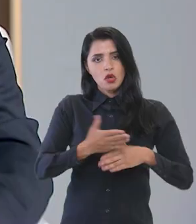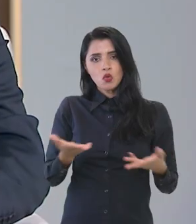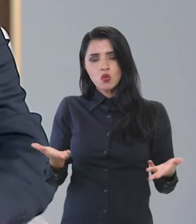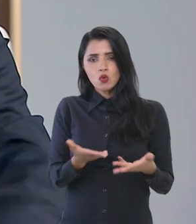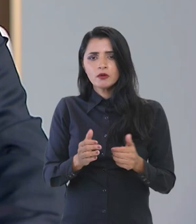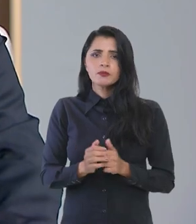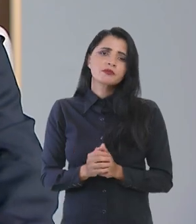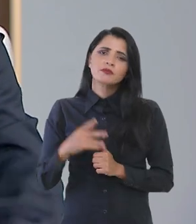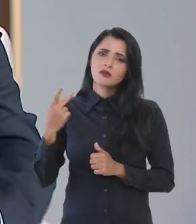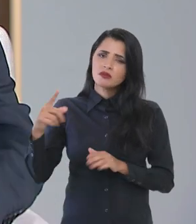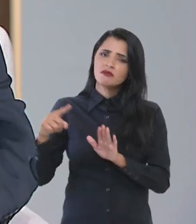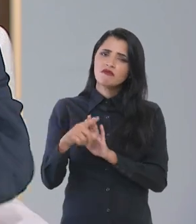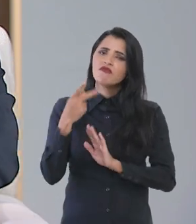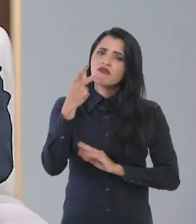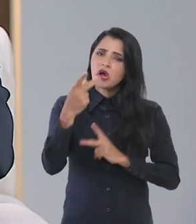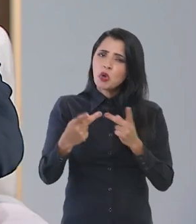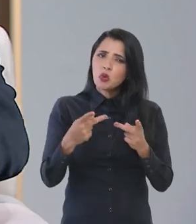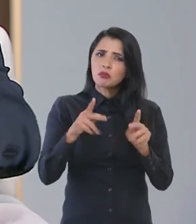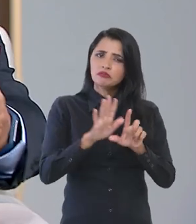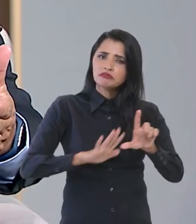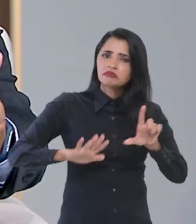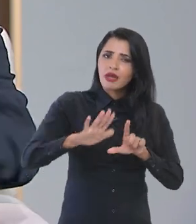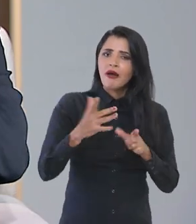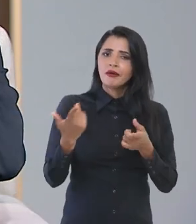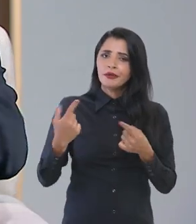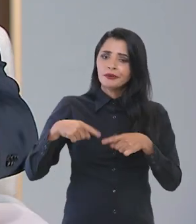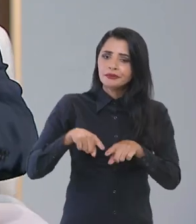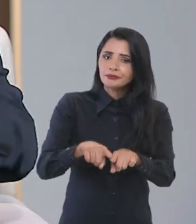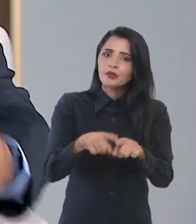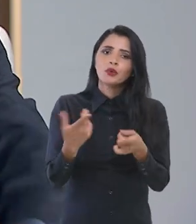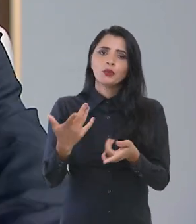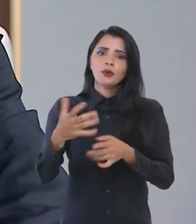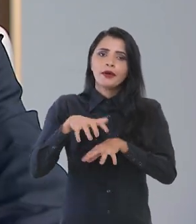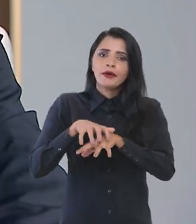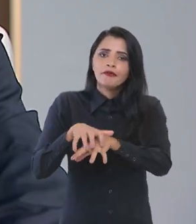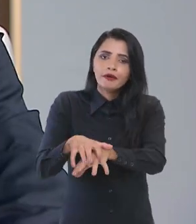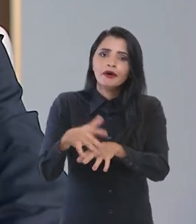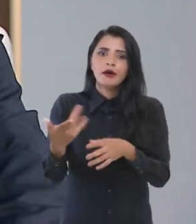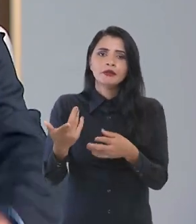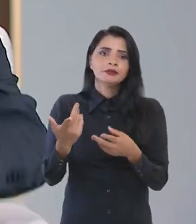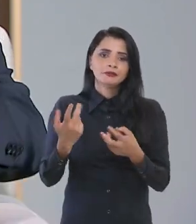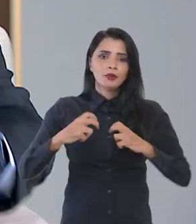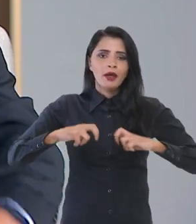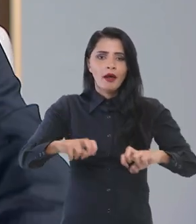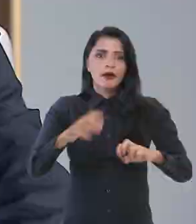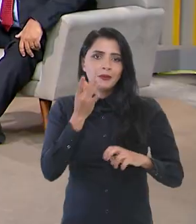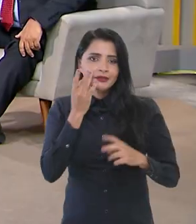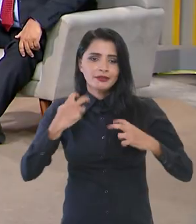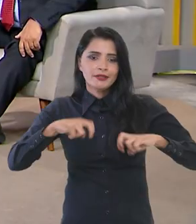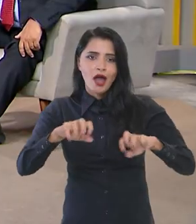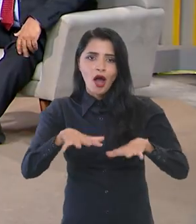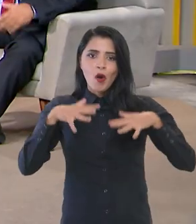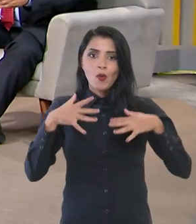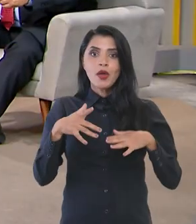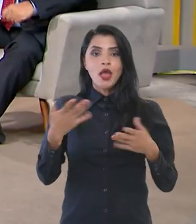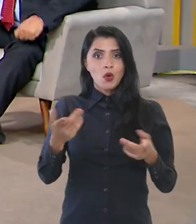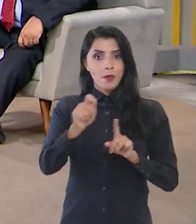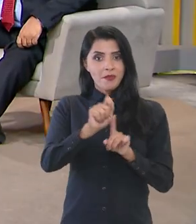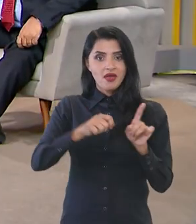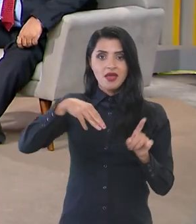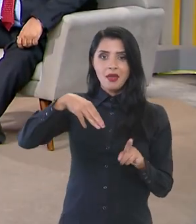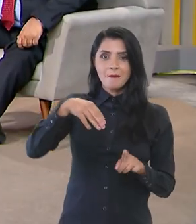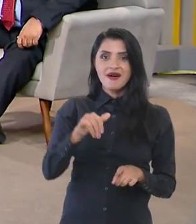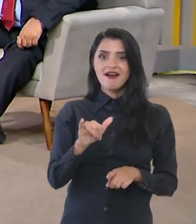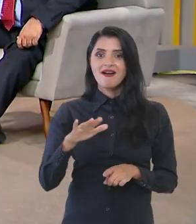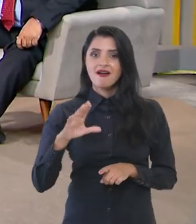O senhor falou que a plataforma funciona para e passo com as caravanas, né, com a presencial, as plenárias presenciais. Em maio,